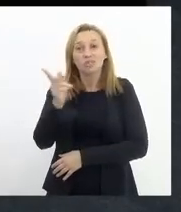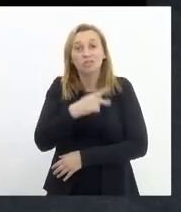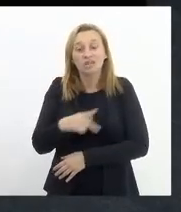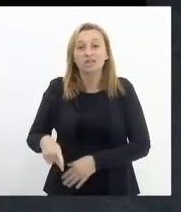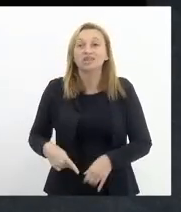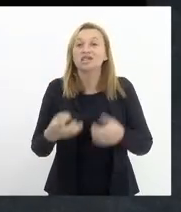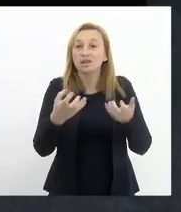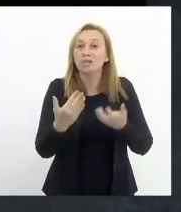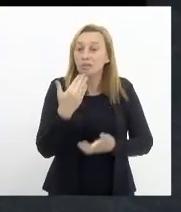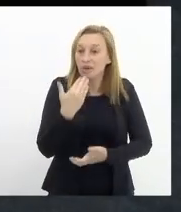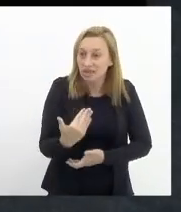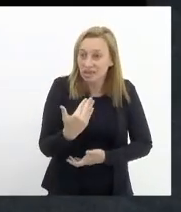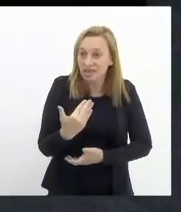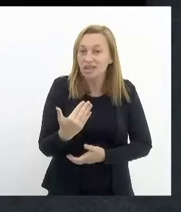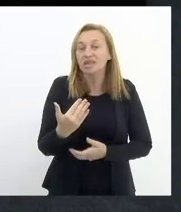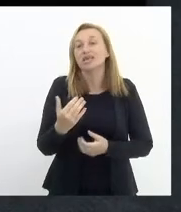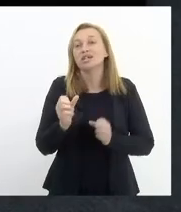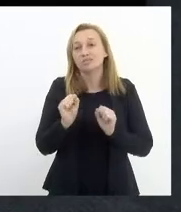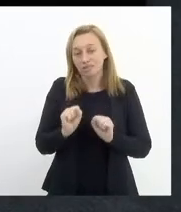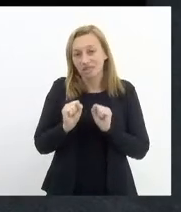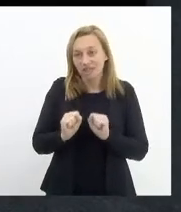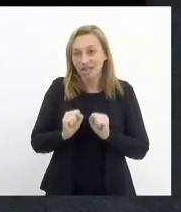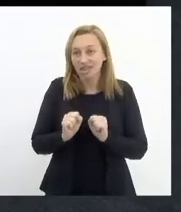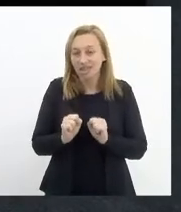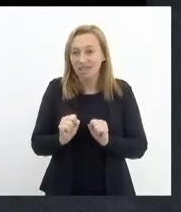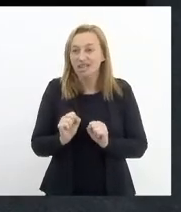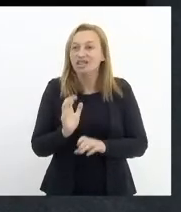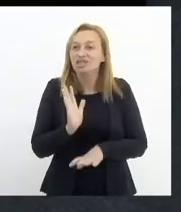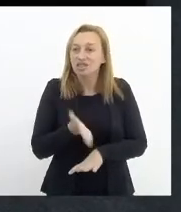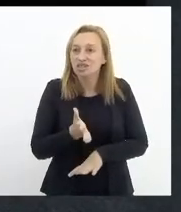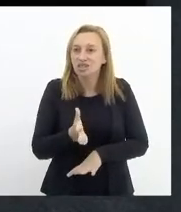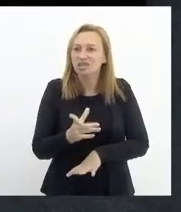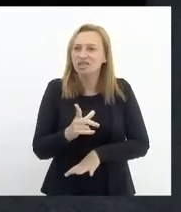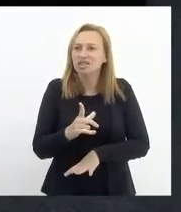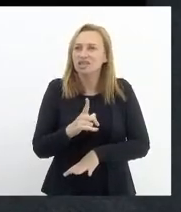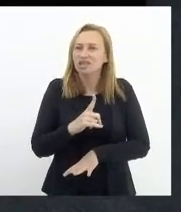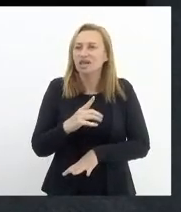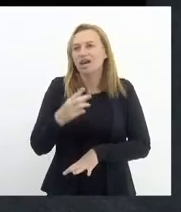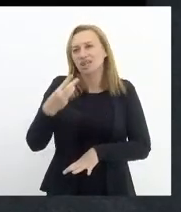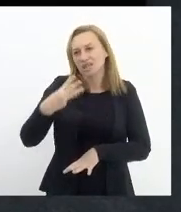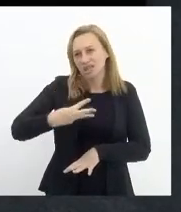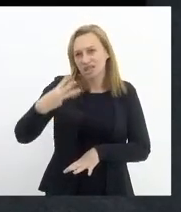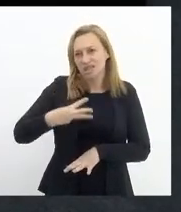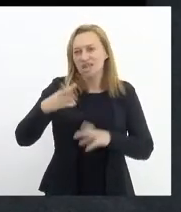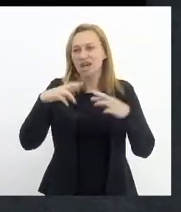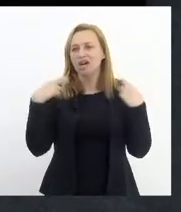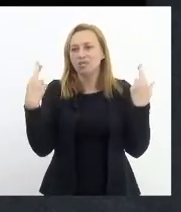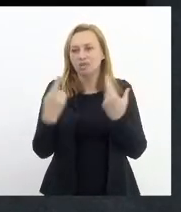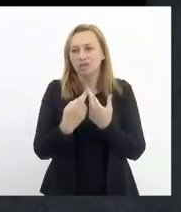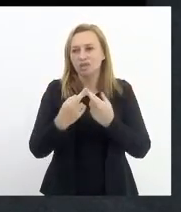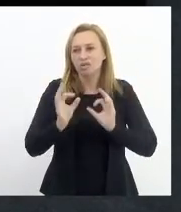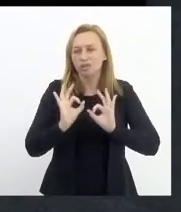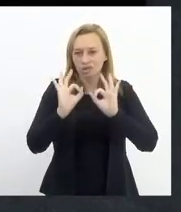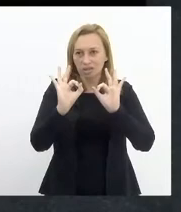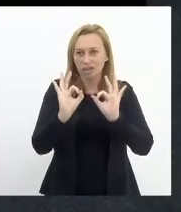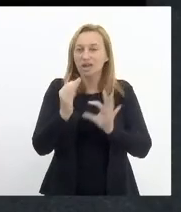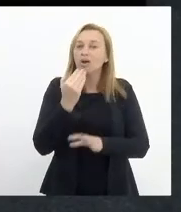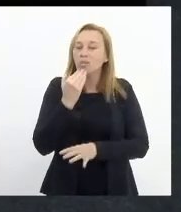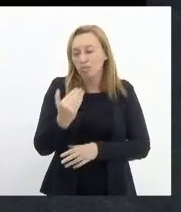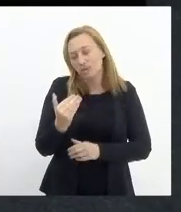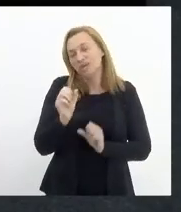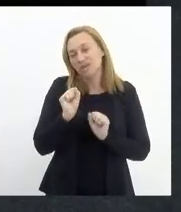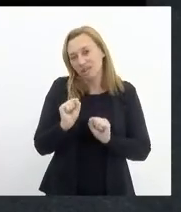pedir a gentileza, se possível, para que, já que só está na terceira sessão extraordinária, se a gente